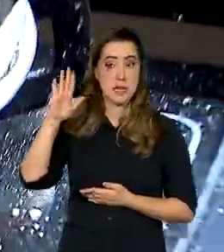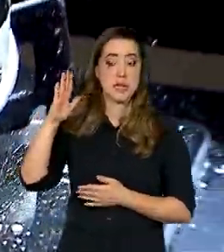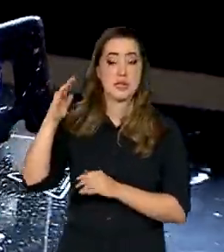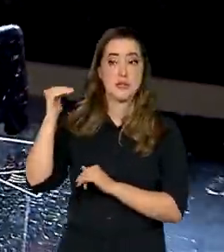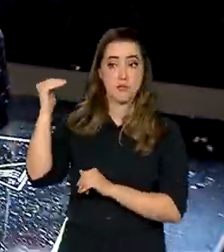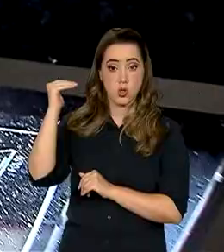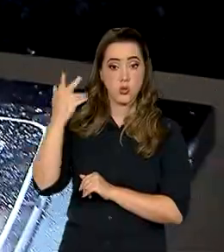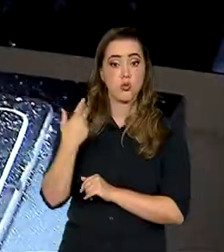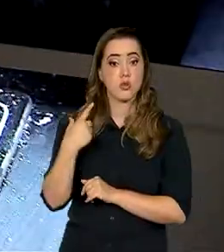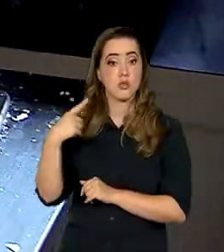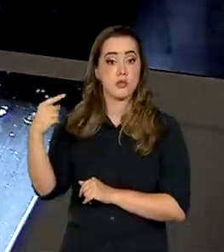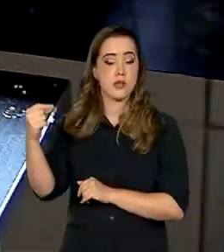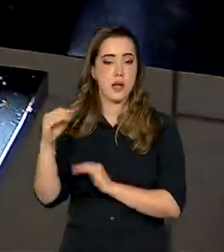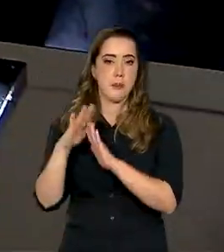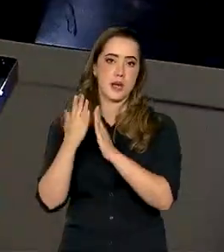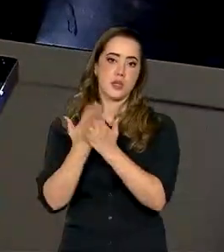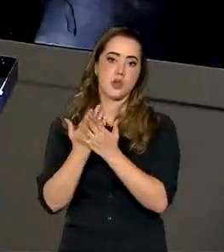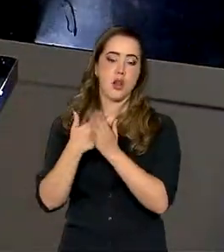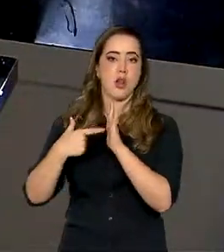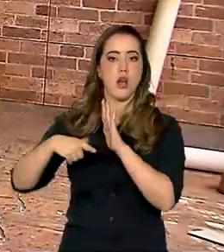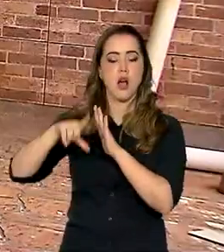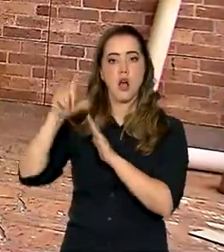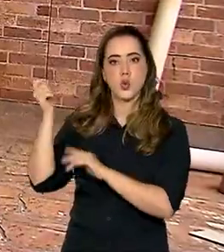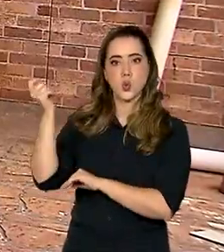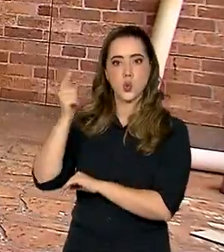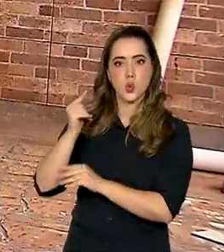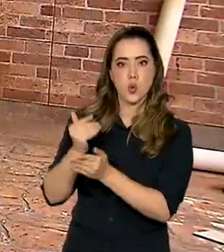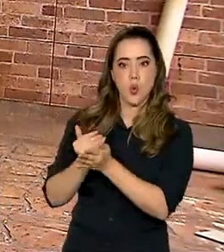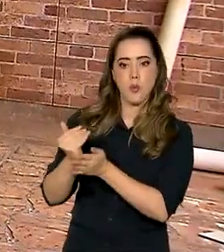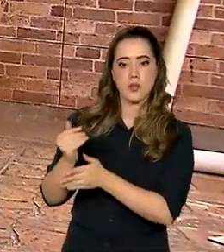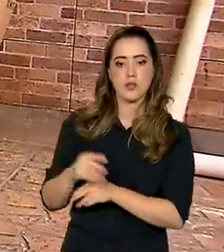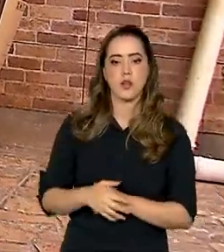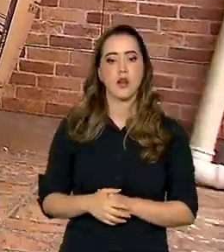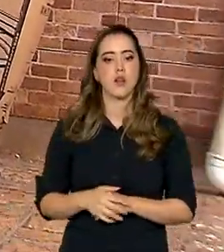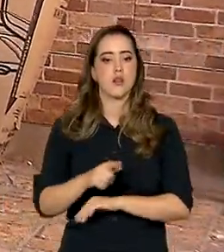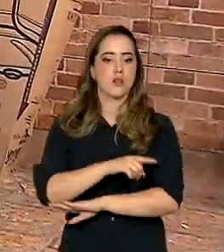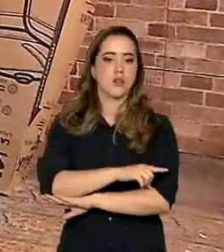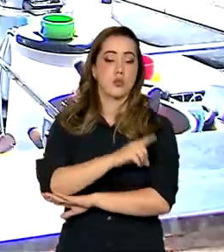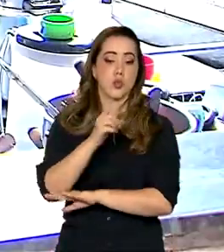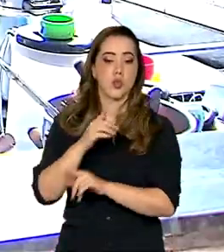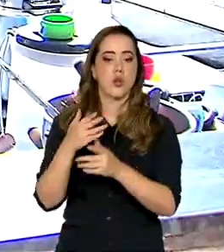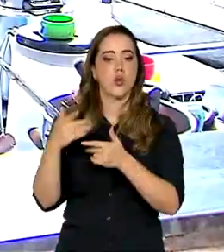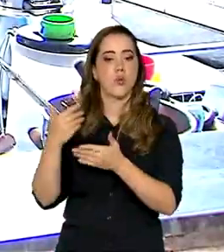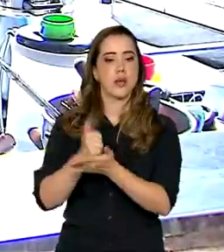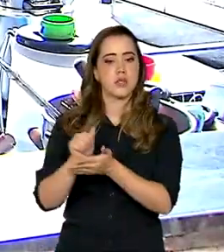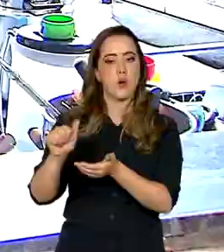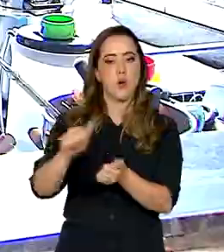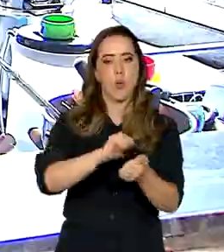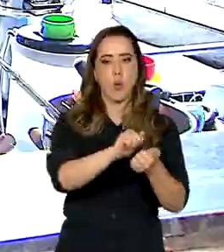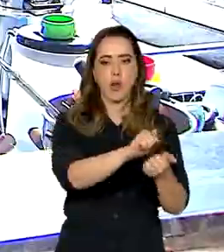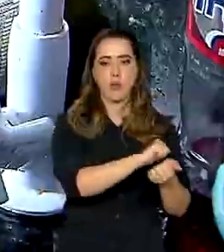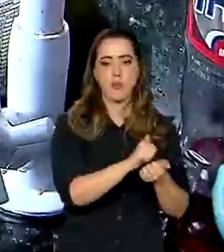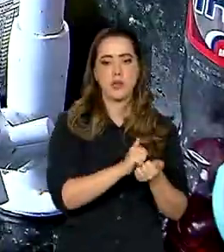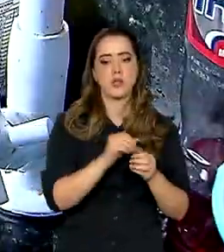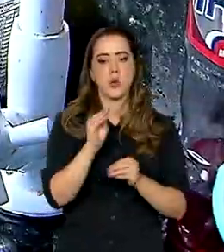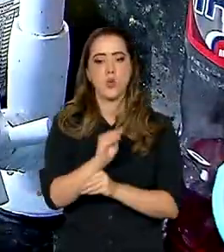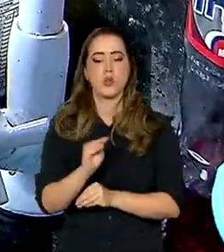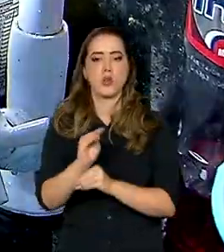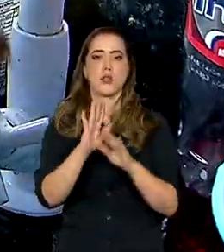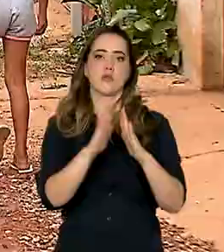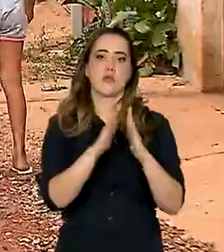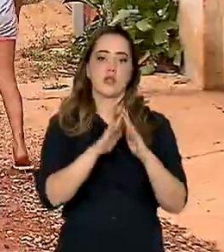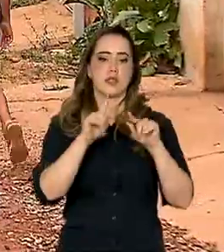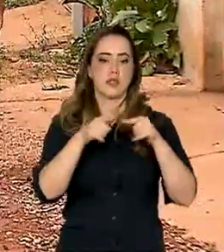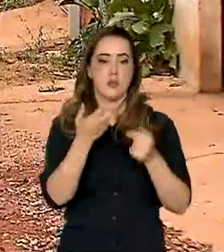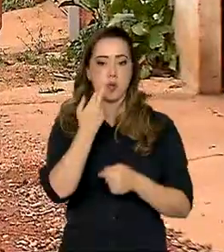saem para a escola antes do sol nascer. E o trabalho continua com a limpeza e os cuidados da casa. Depois do